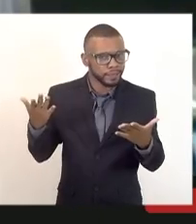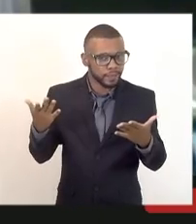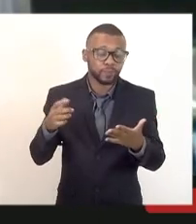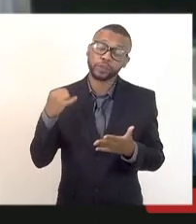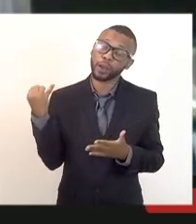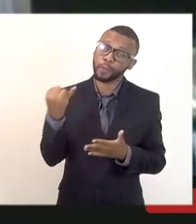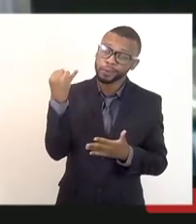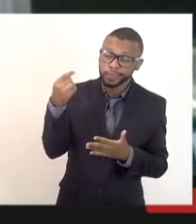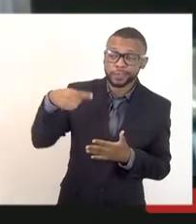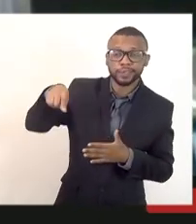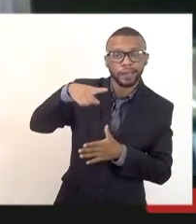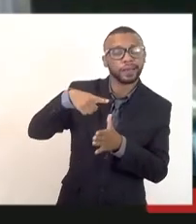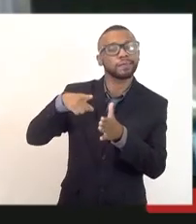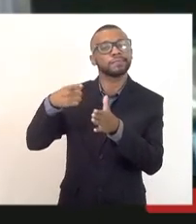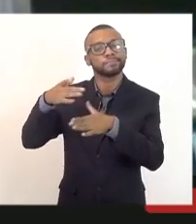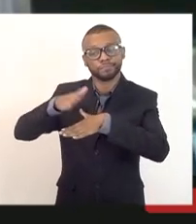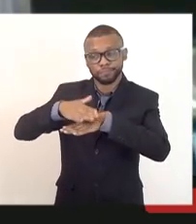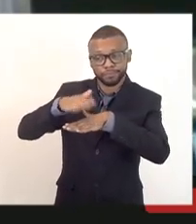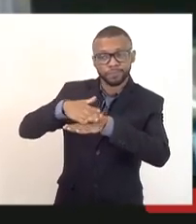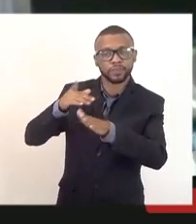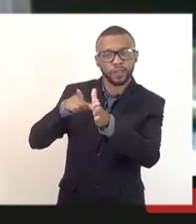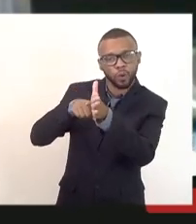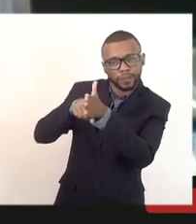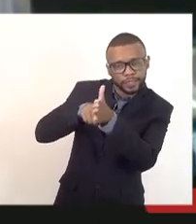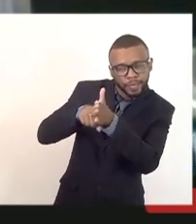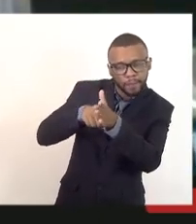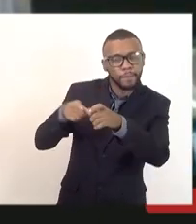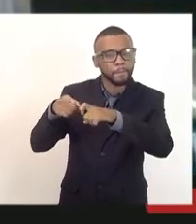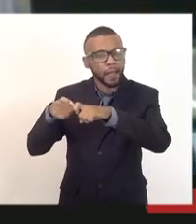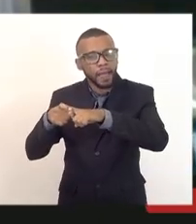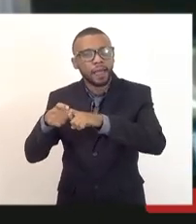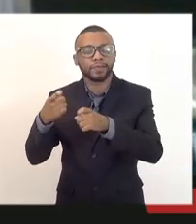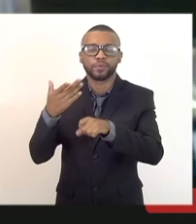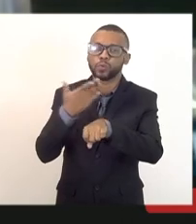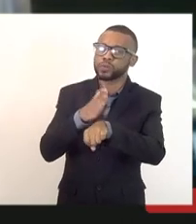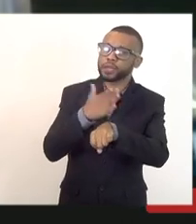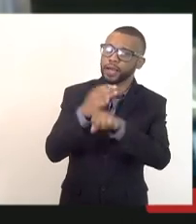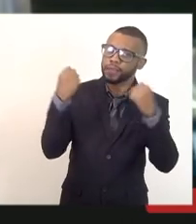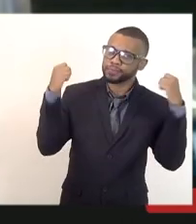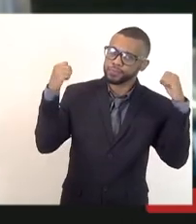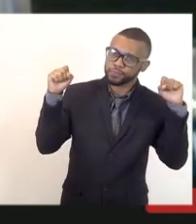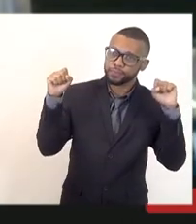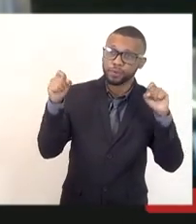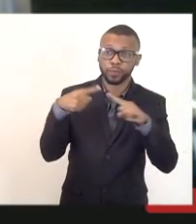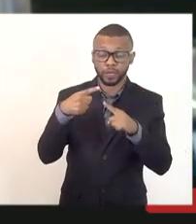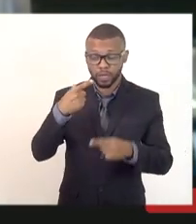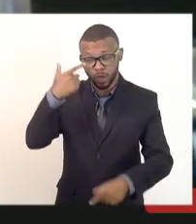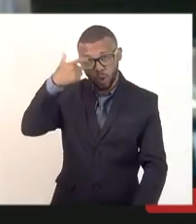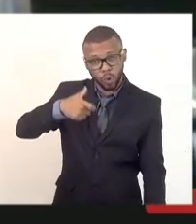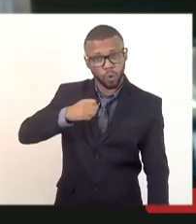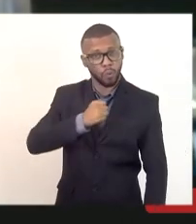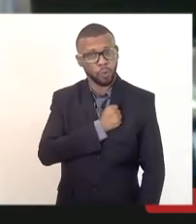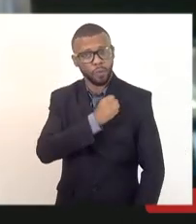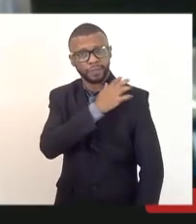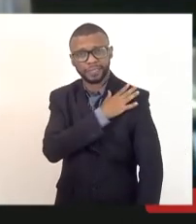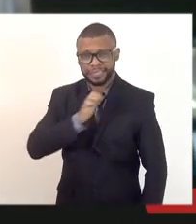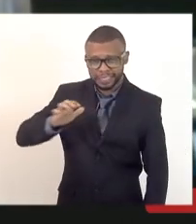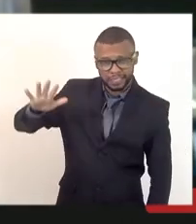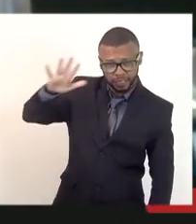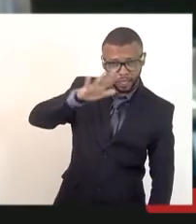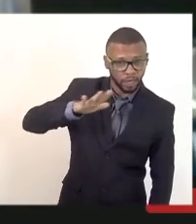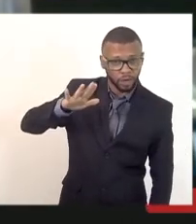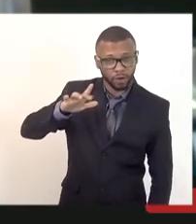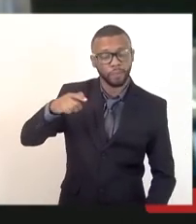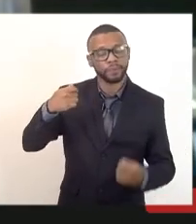porque todos os militares da corporação, inclusive eu, comandante-geral, eu tenho que fazer o meu teste periódico a cada seis meses. então,